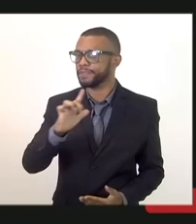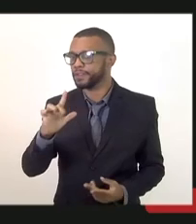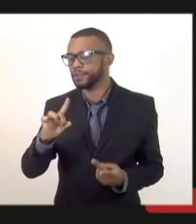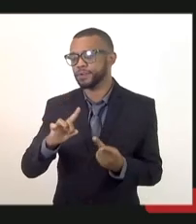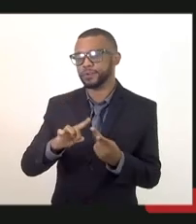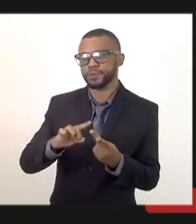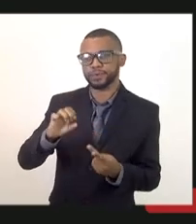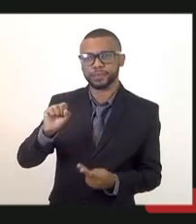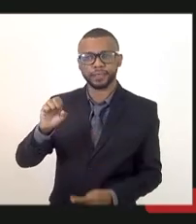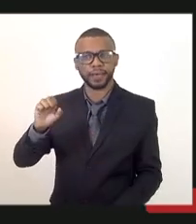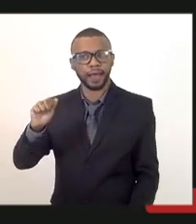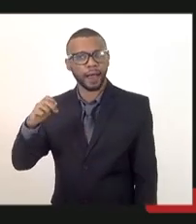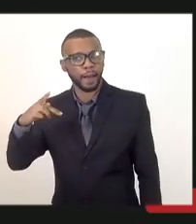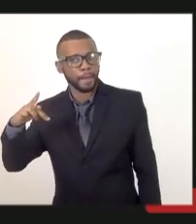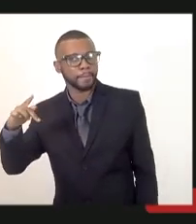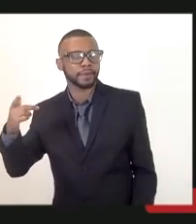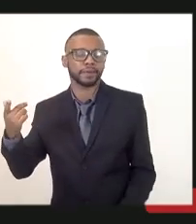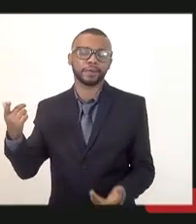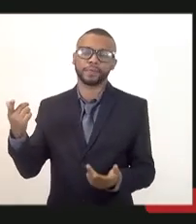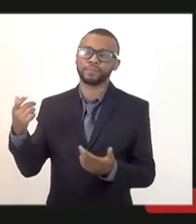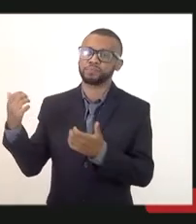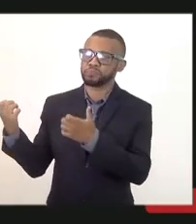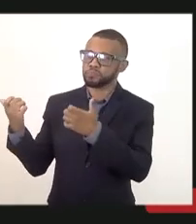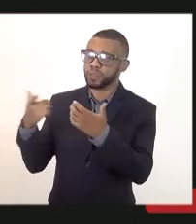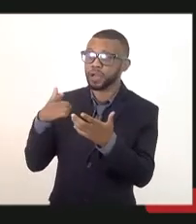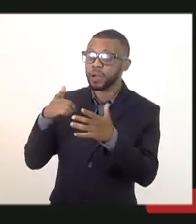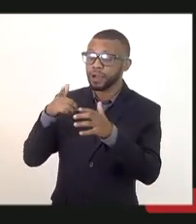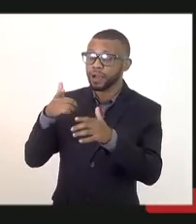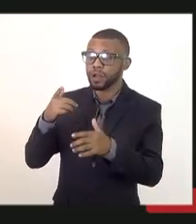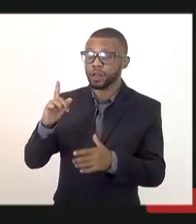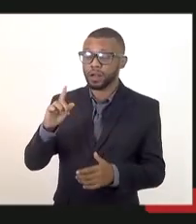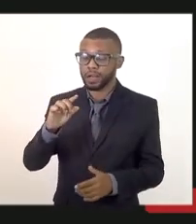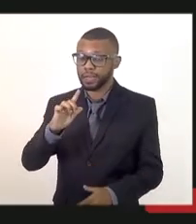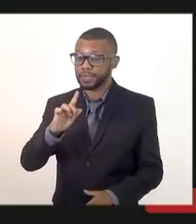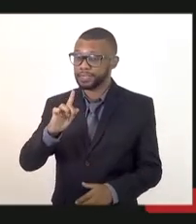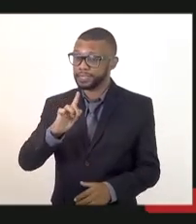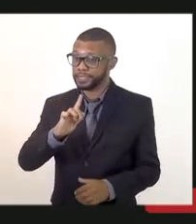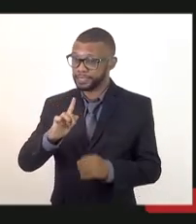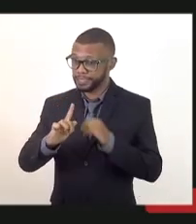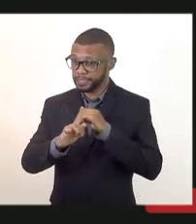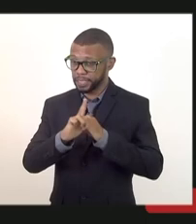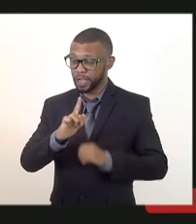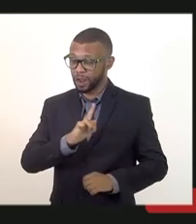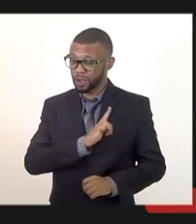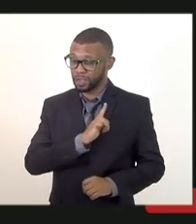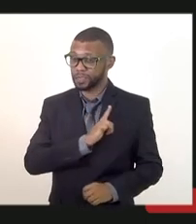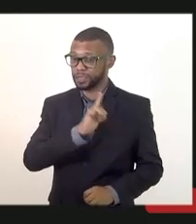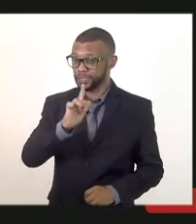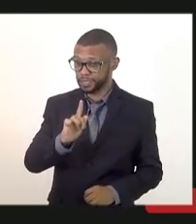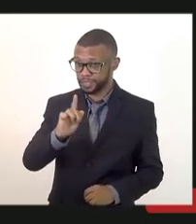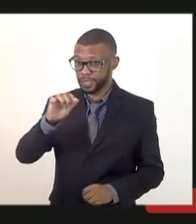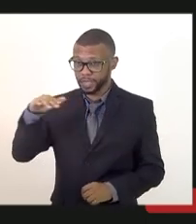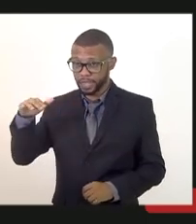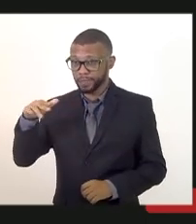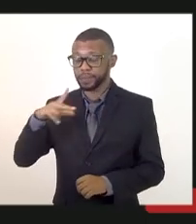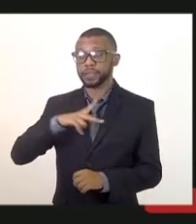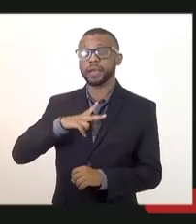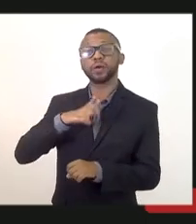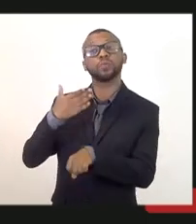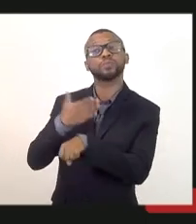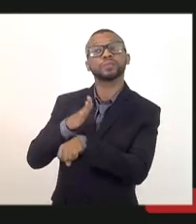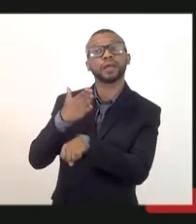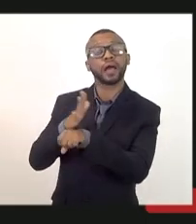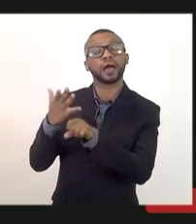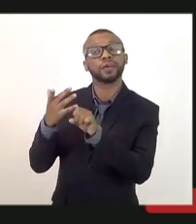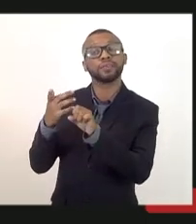convocou na convocação mais recente do concurso de guarda-vida grupamento marítimo conhecido por ter os testes físicos até